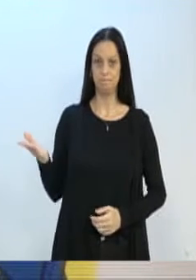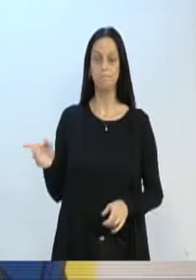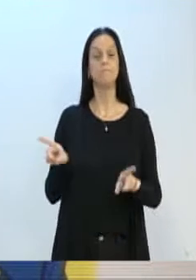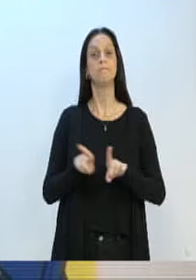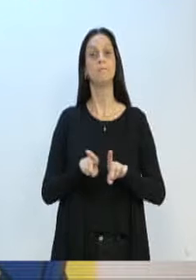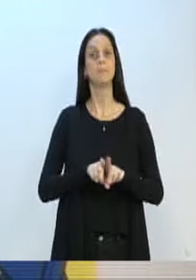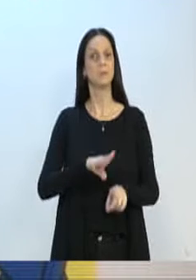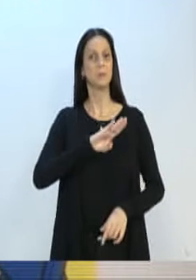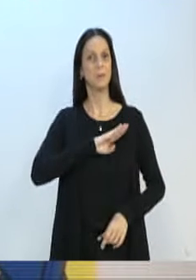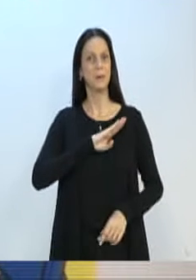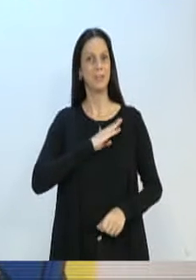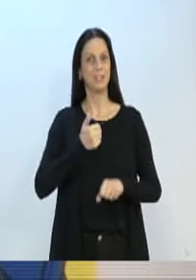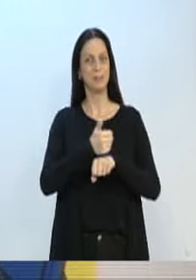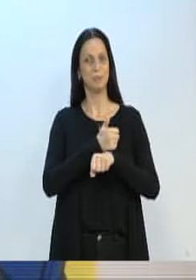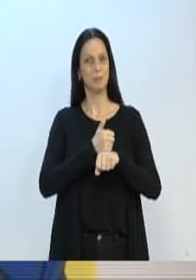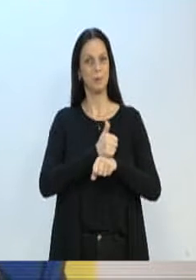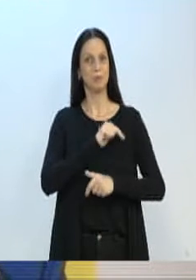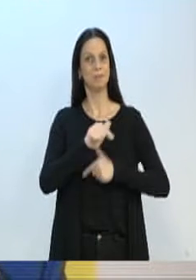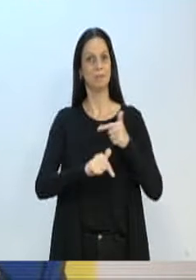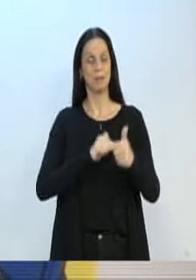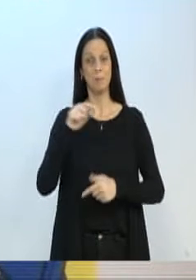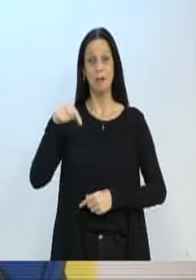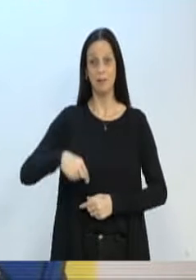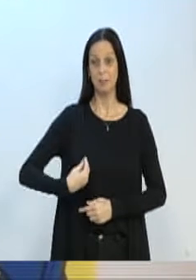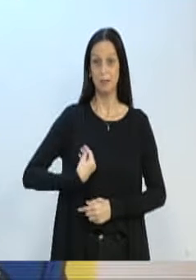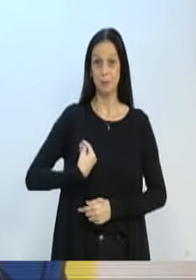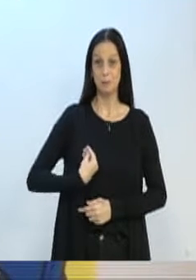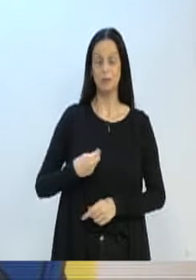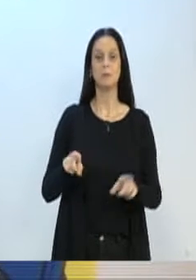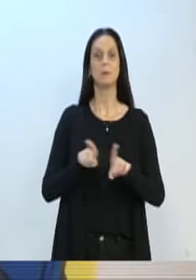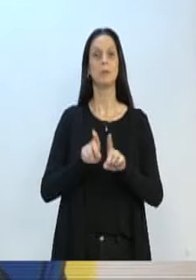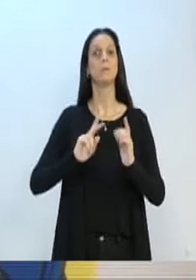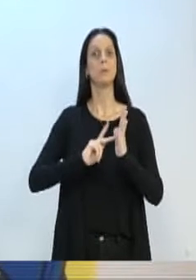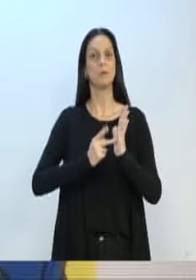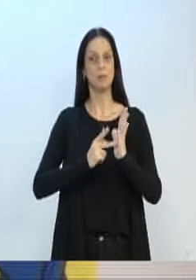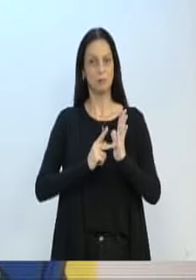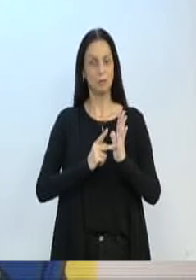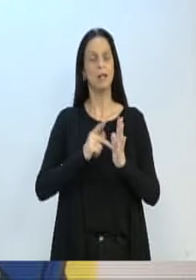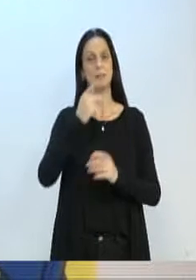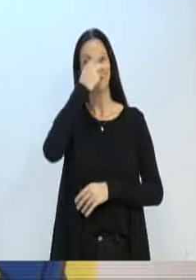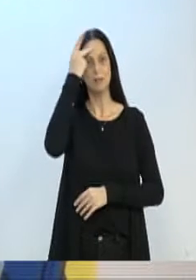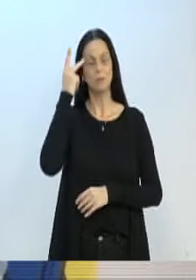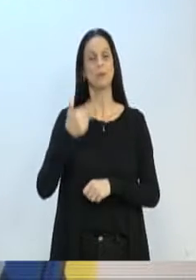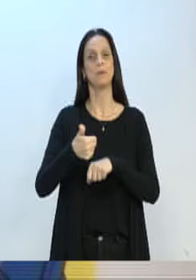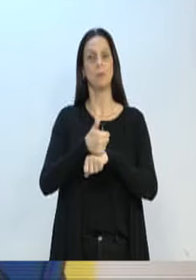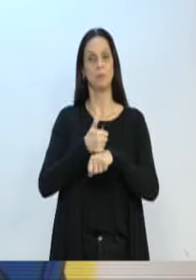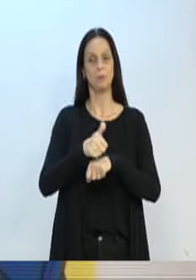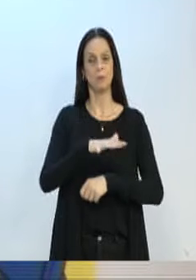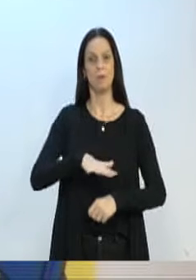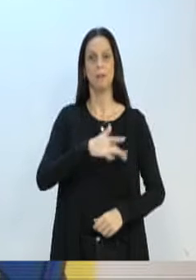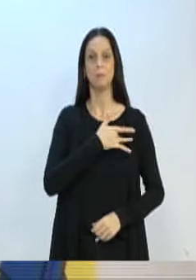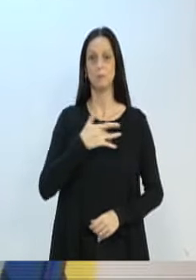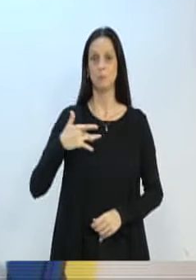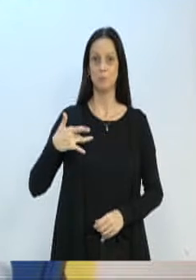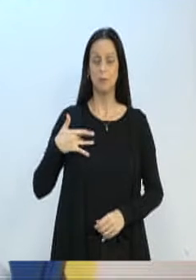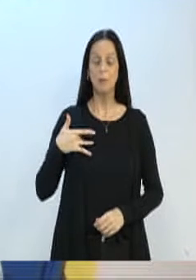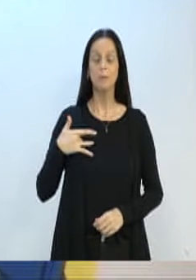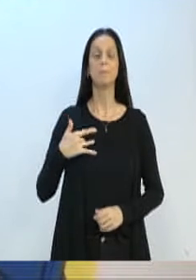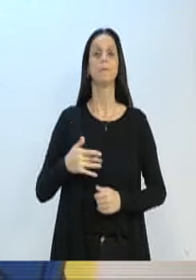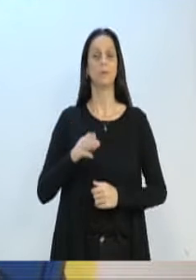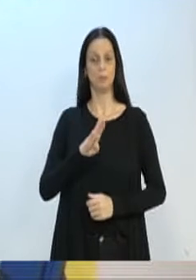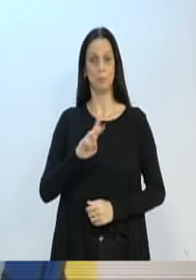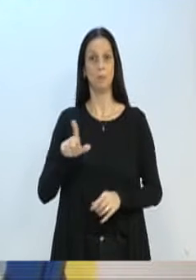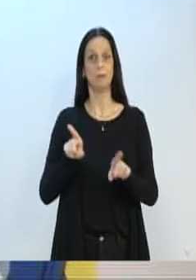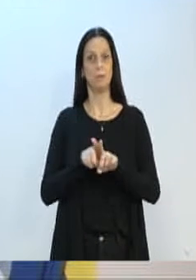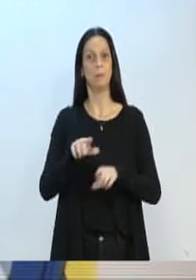colegas de profissão aqui presentes, saudar o SESBLU, que é o Sindicato dos Empregados e Estabelecimento de Saúde de Blumenau e Região, e parabenizar